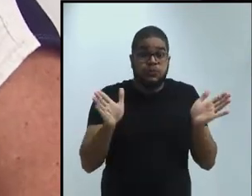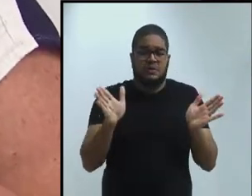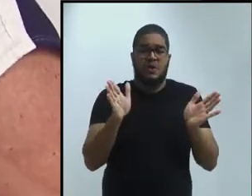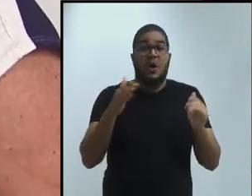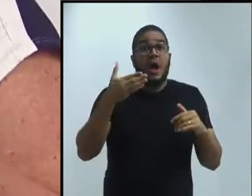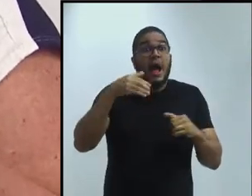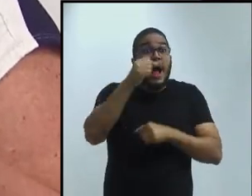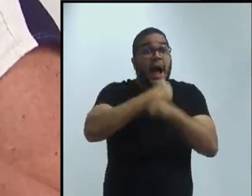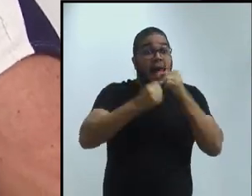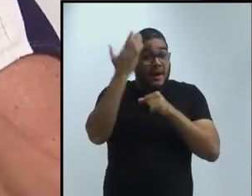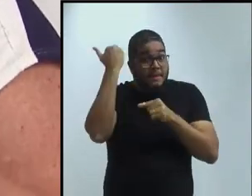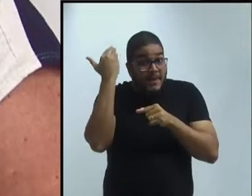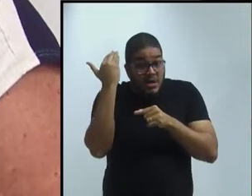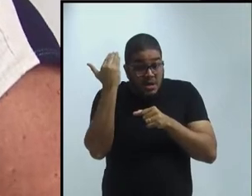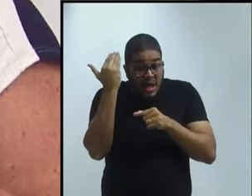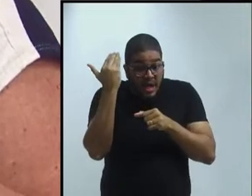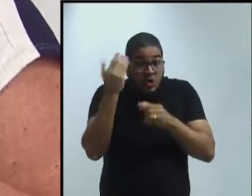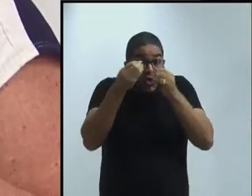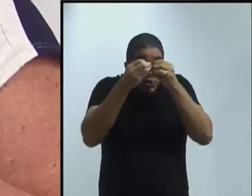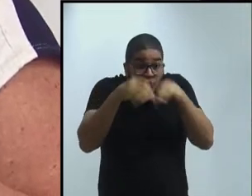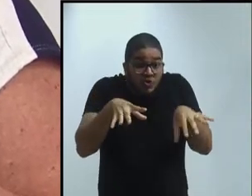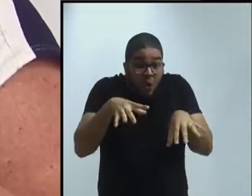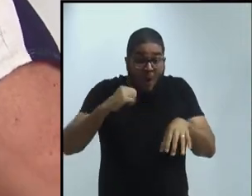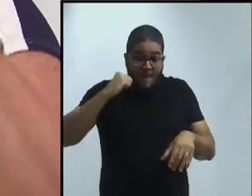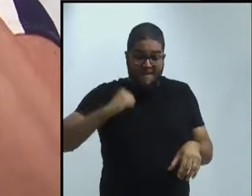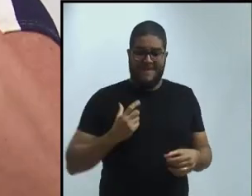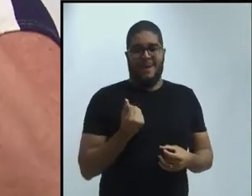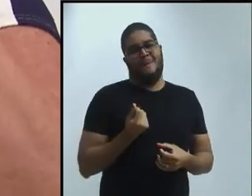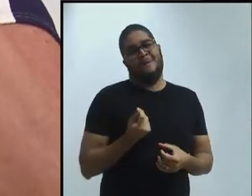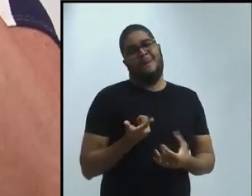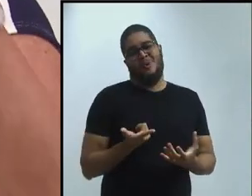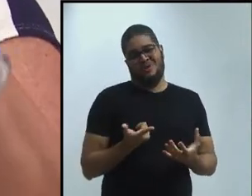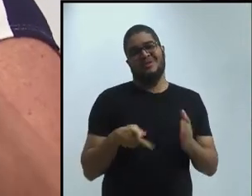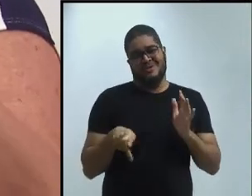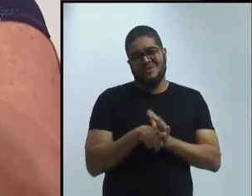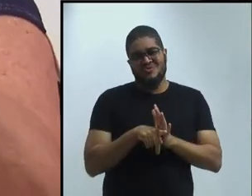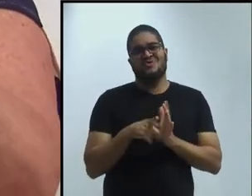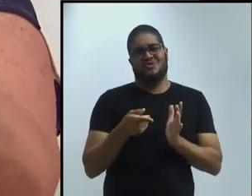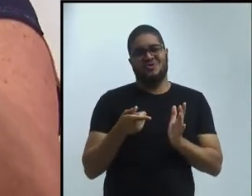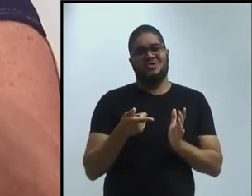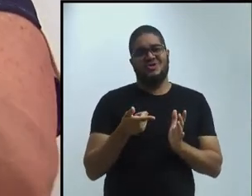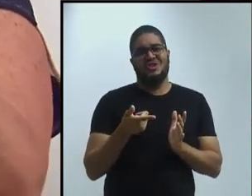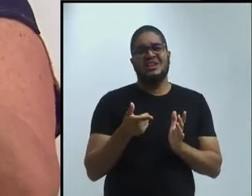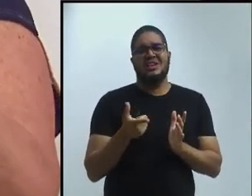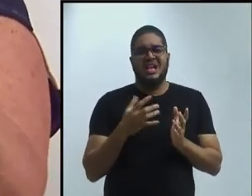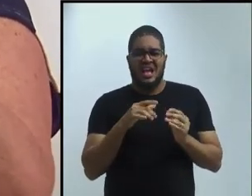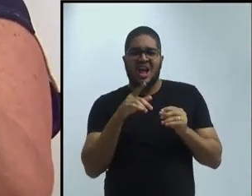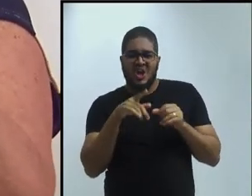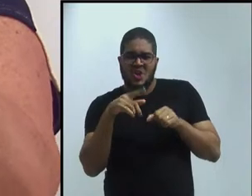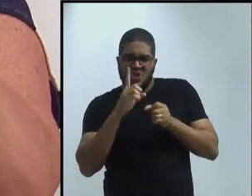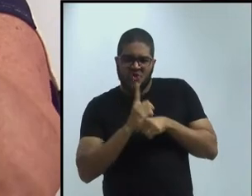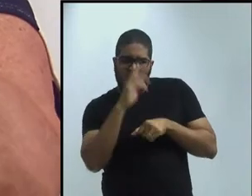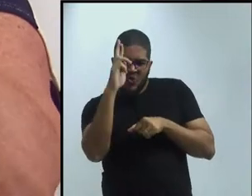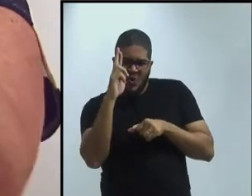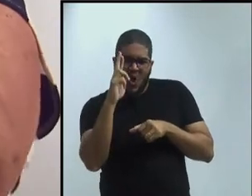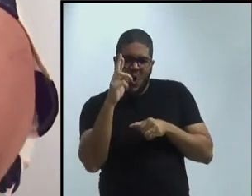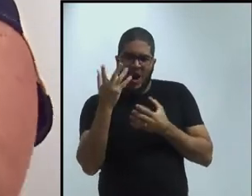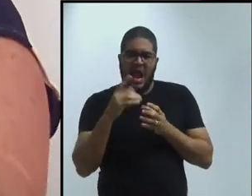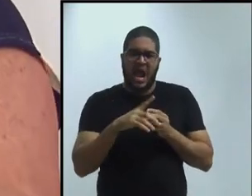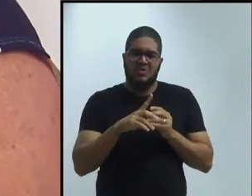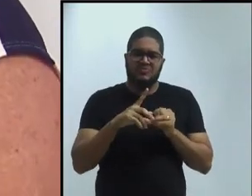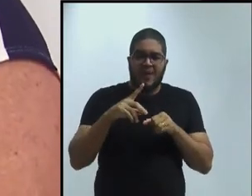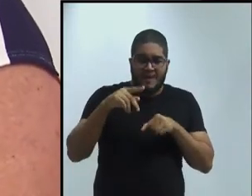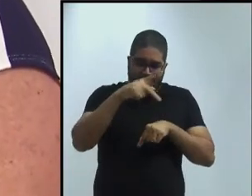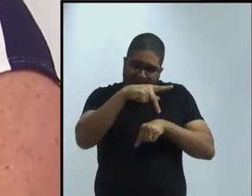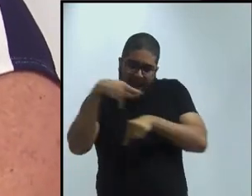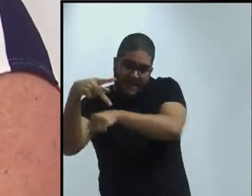sanduíche. Muitas bolsas. Então, essa preparação, esse tutorial